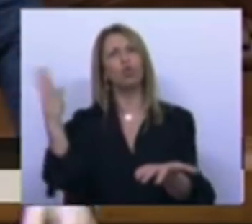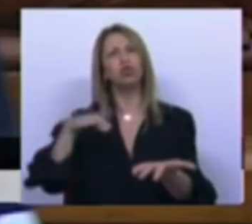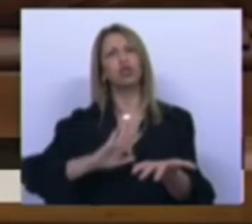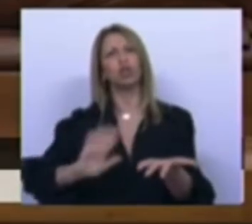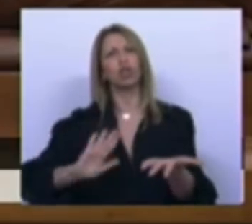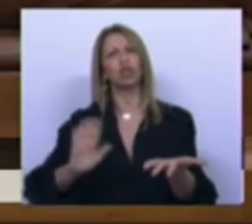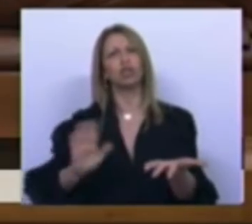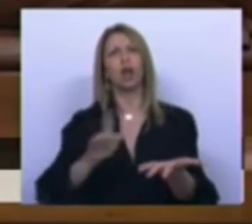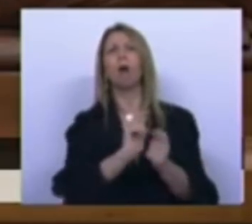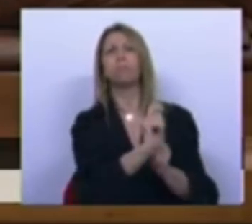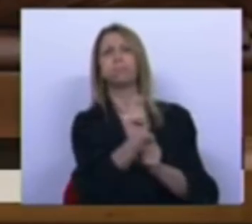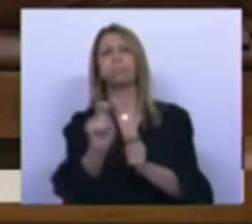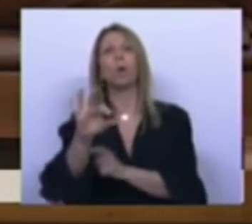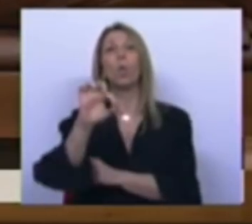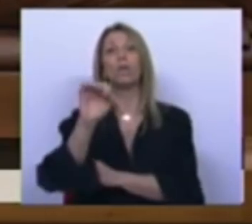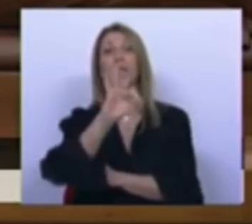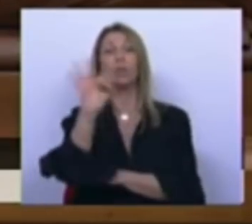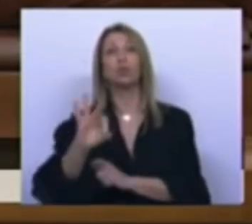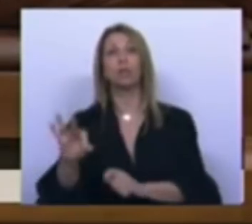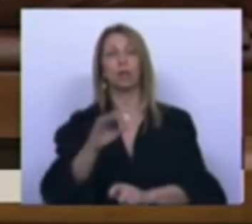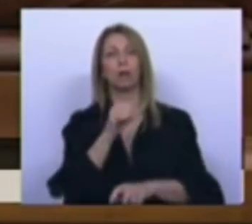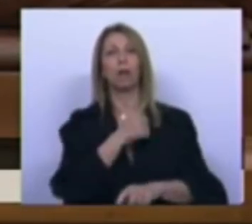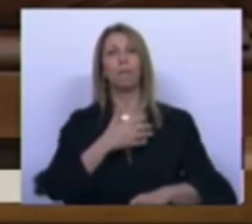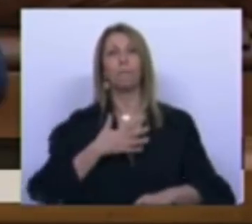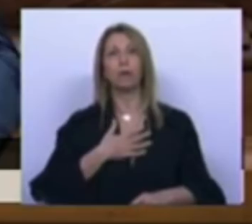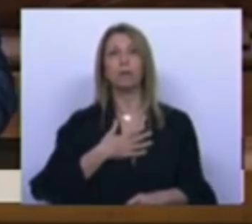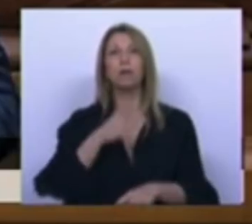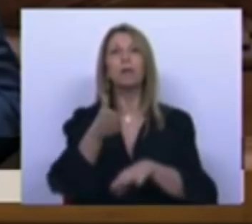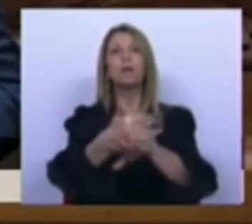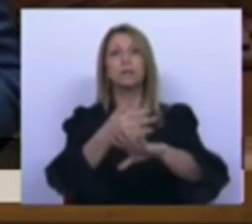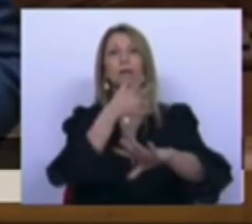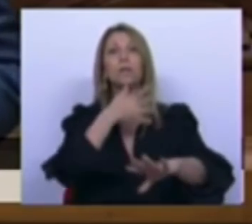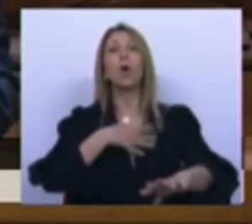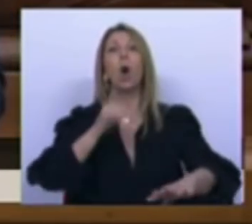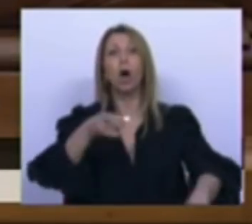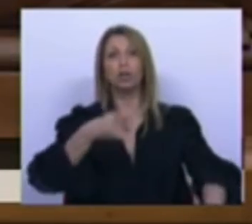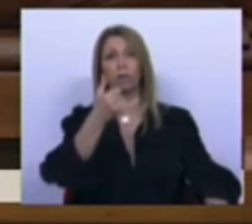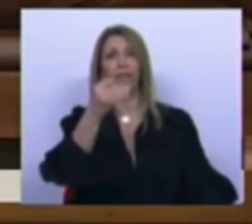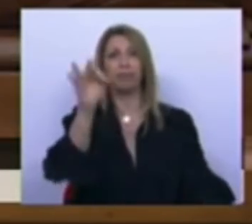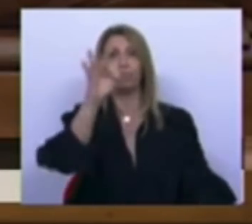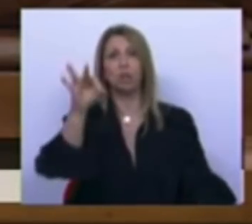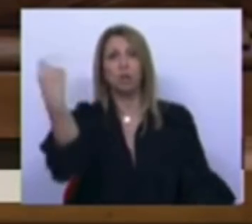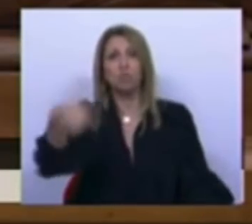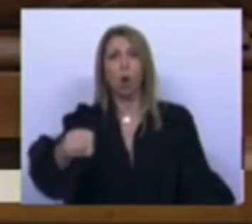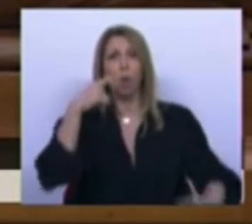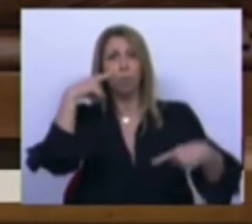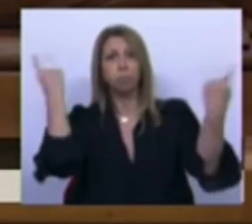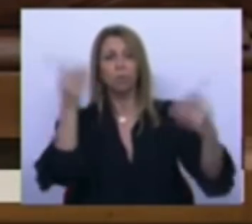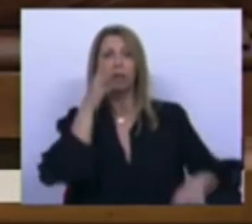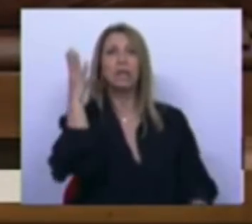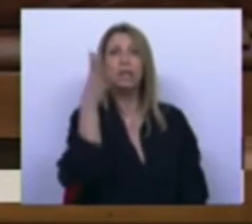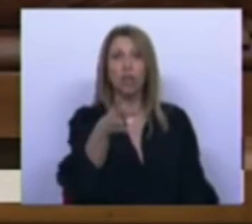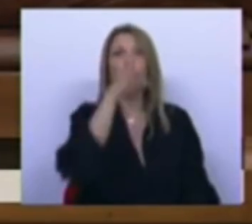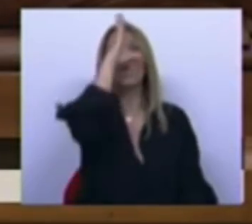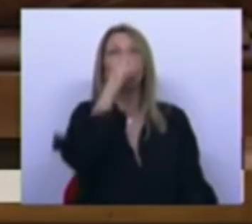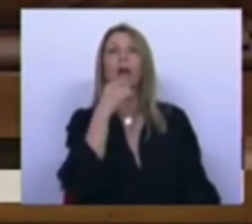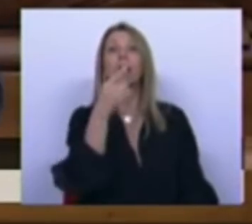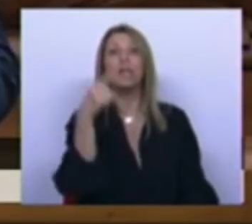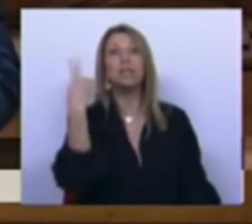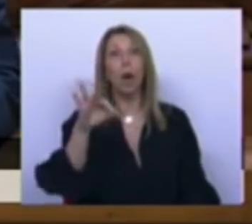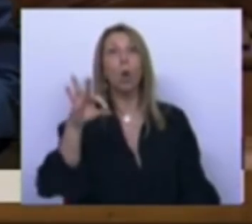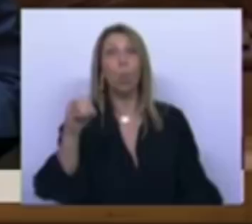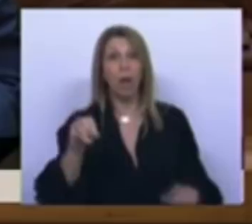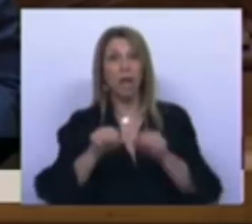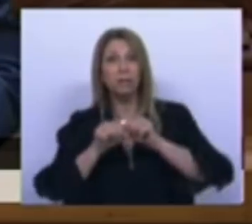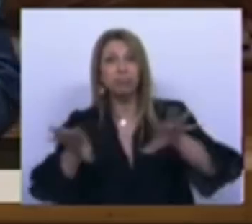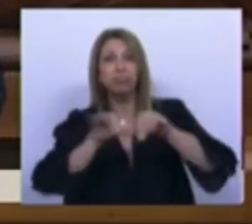80% das empresas e o setor diz que chegou a 20%. É o governo que diz que há 40 surtos em escolas